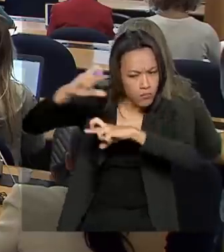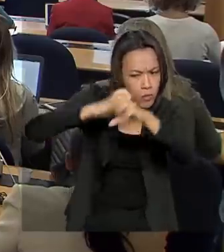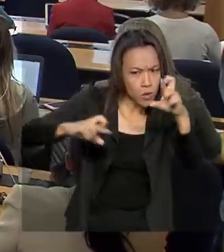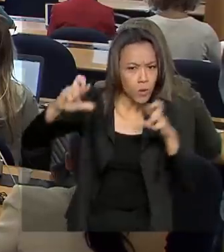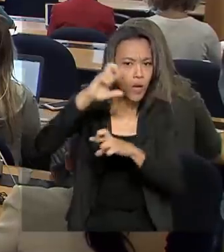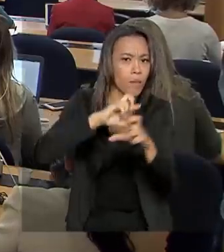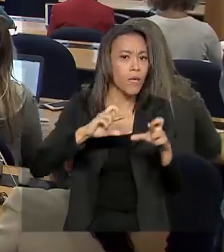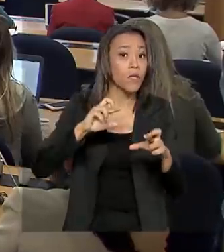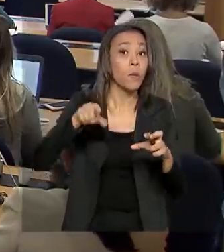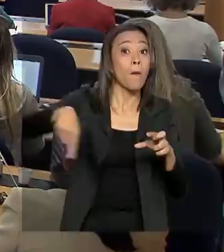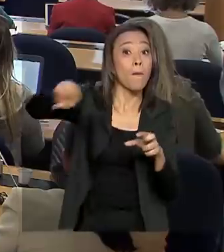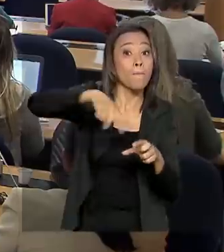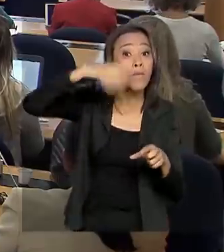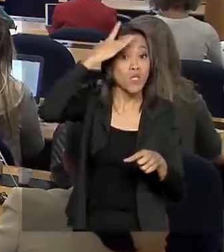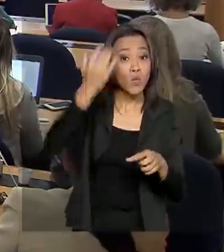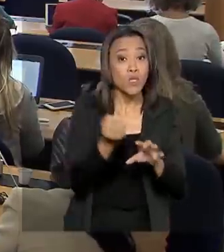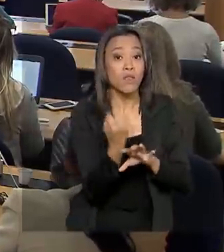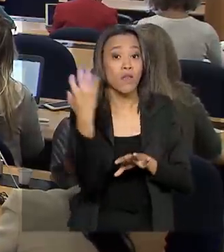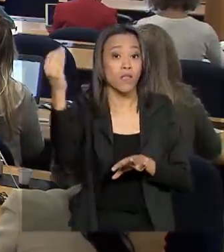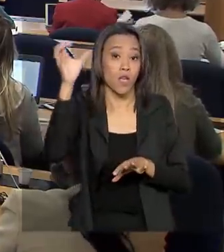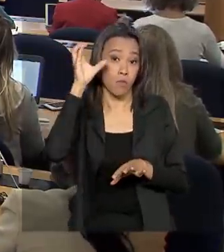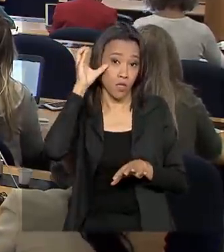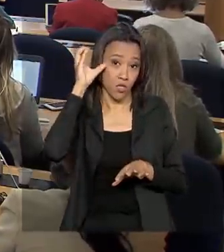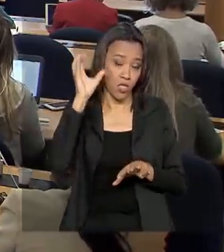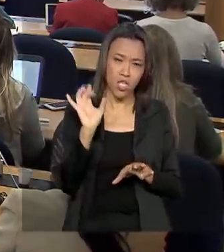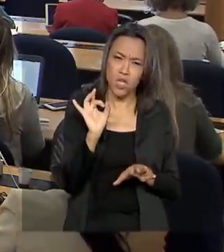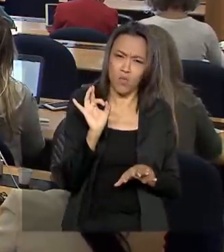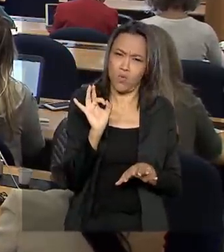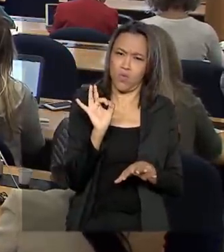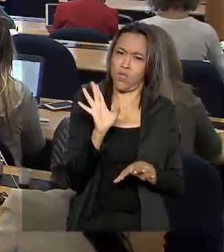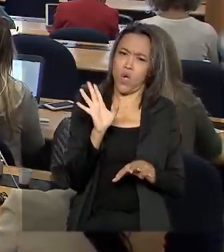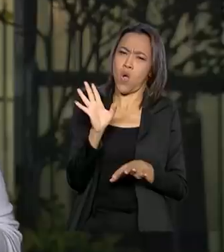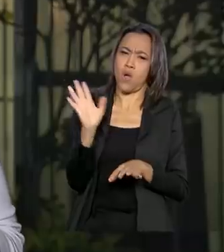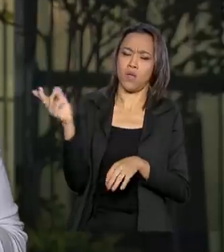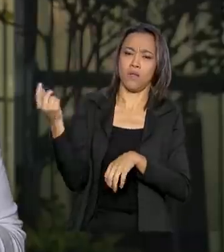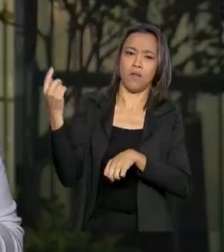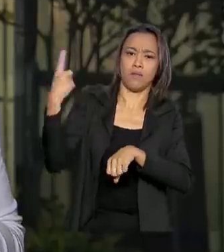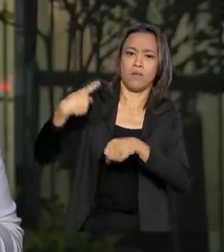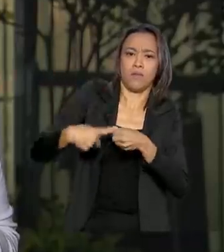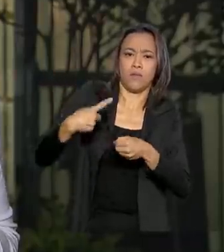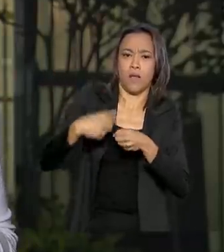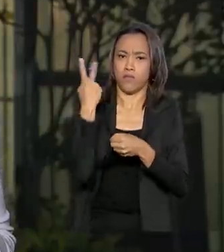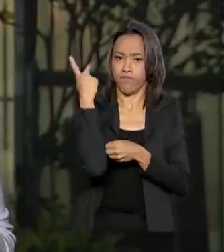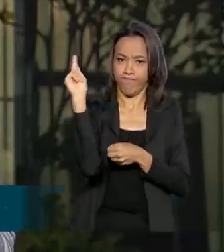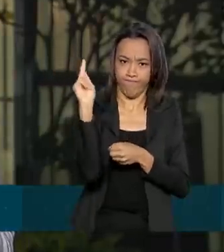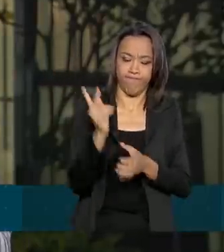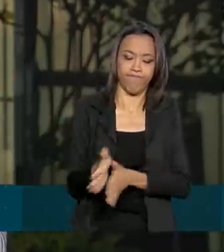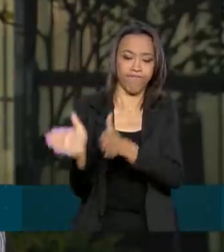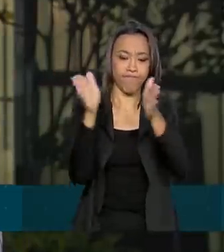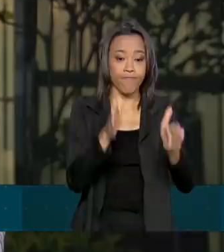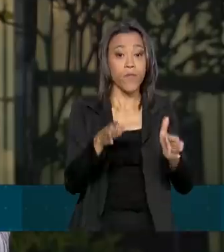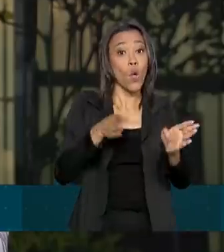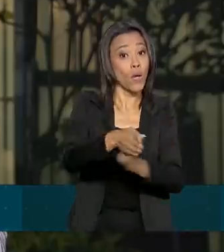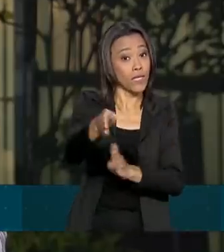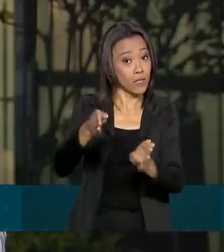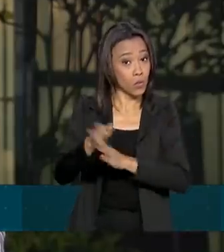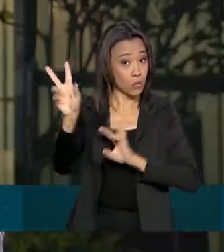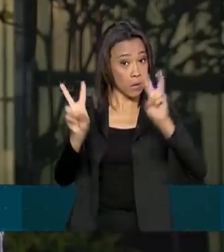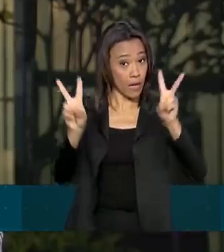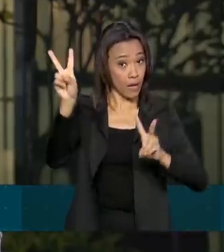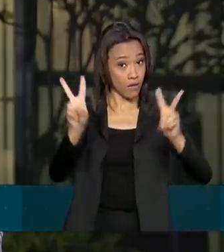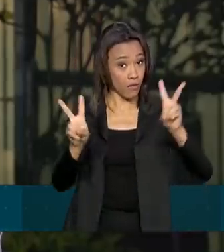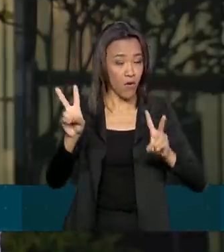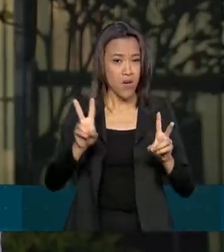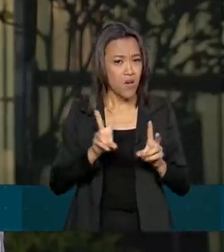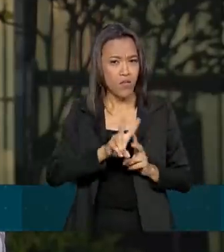que estiveram em toda a China e não mais apenas na cidade de Wuhan. Sobre recomendações para o carnaval, não haverá uma